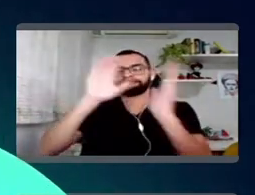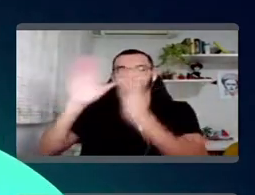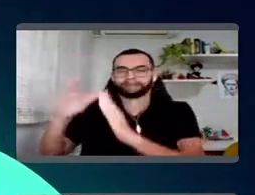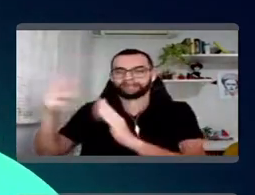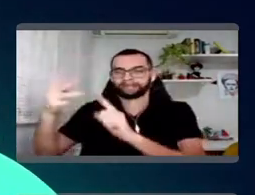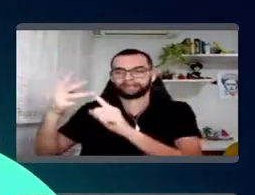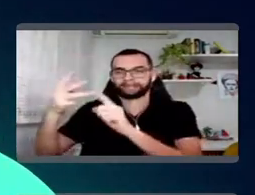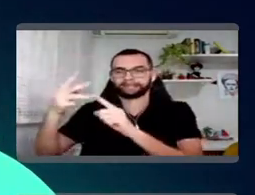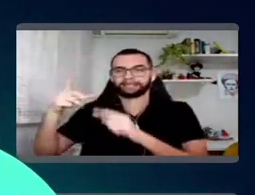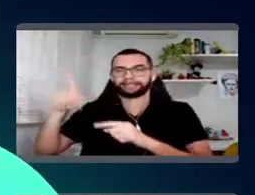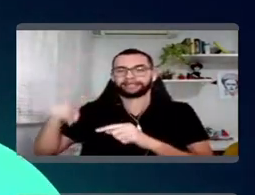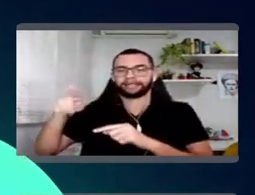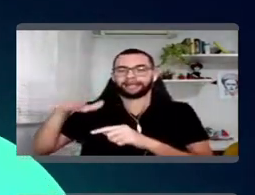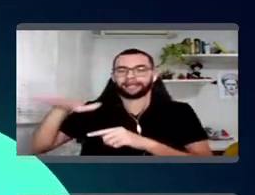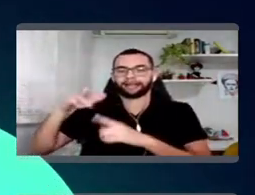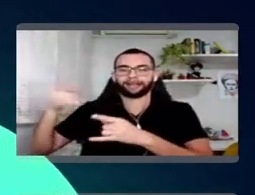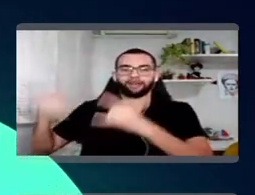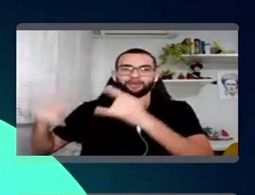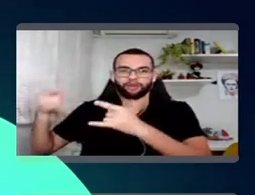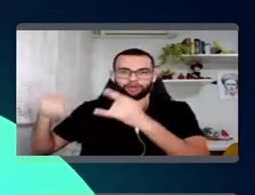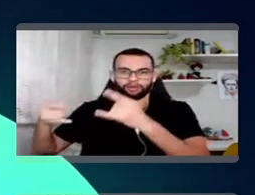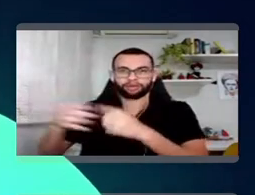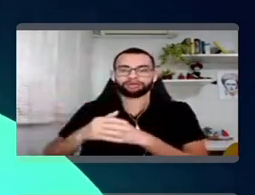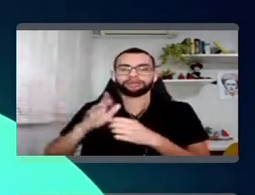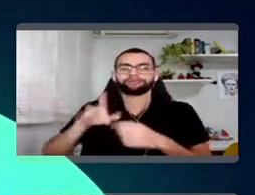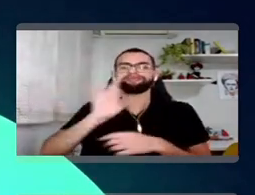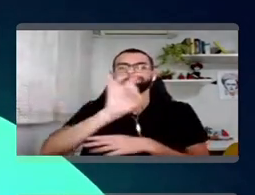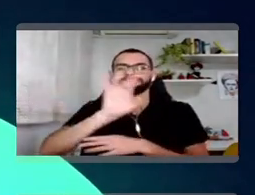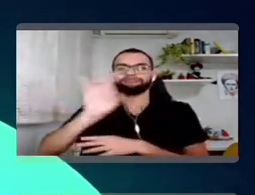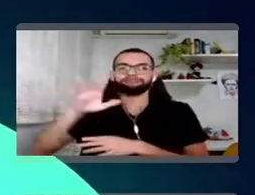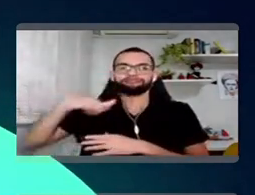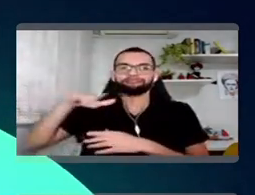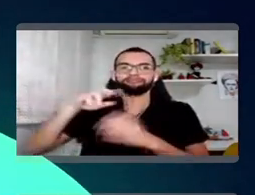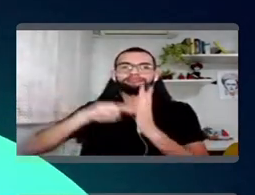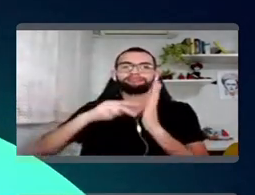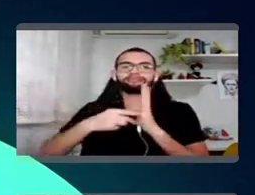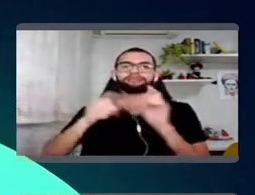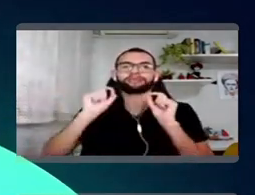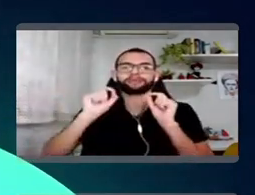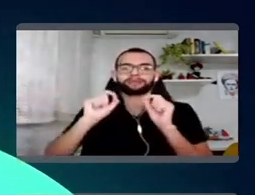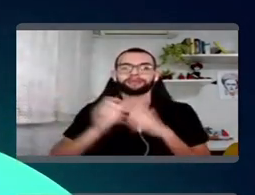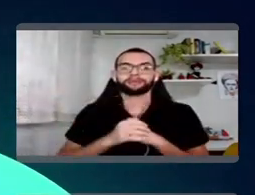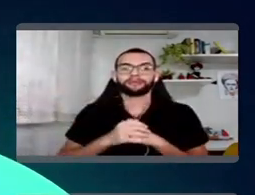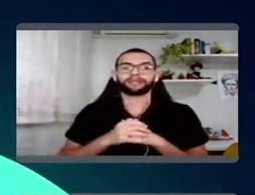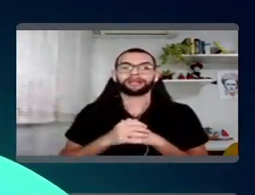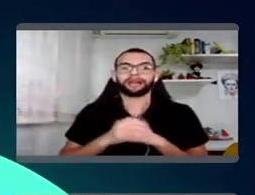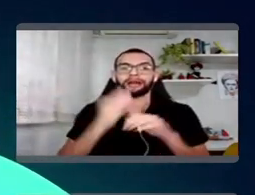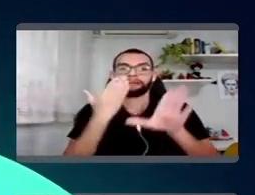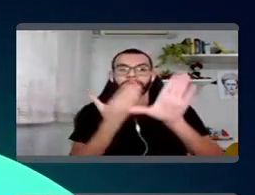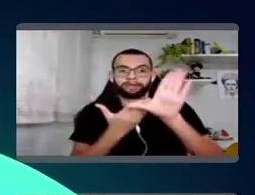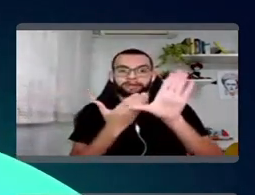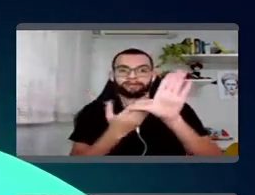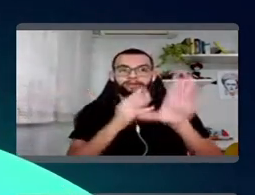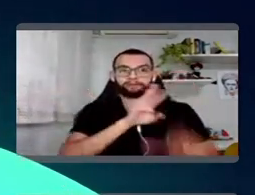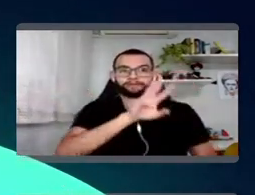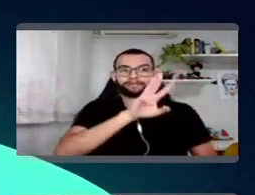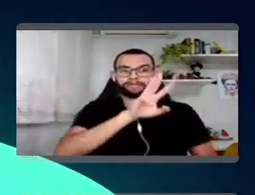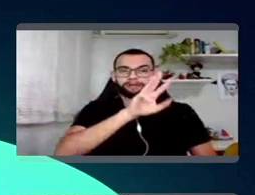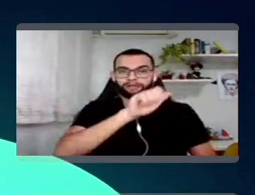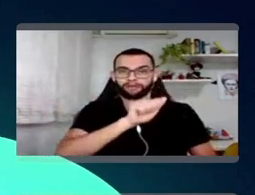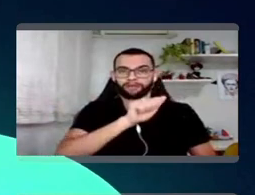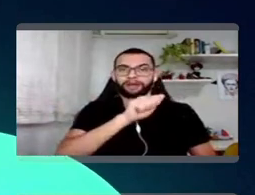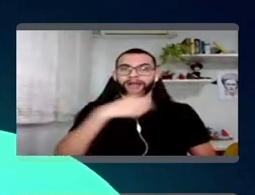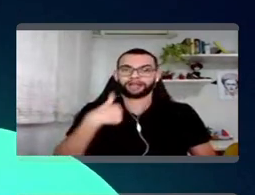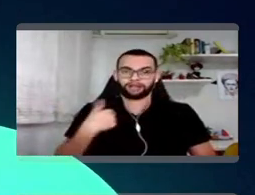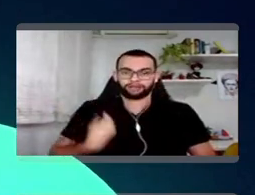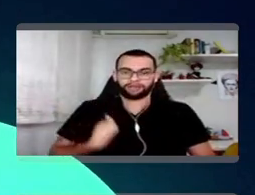aí que está no Hype, que todo mundo conhece, tá? Mas o que significa cada coisinha dessa aqui? A plataforma WA, que é onde eu faço parte, onde